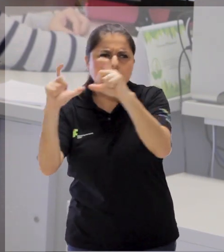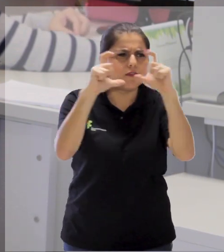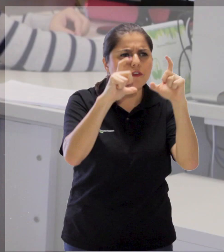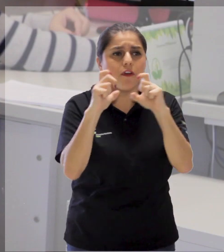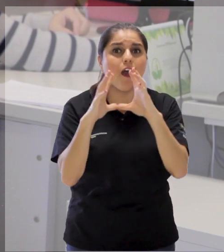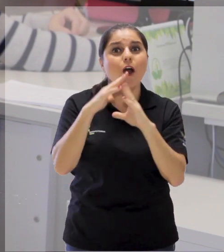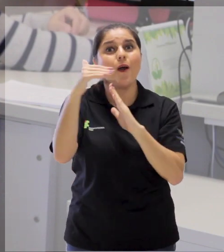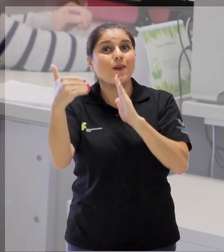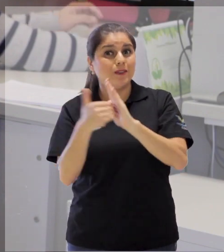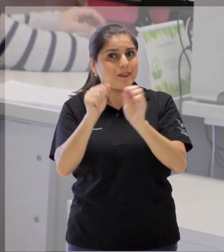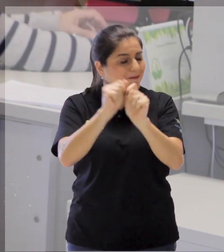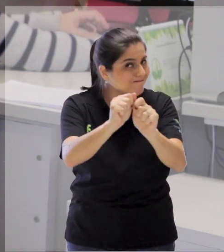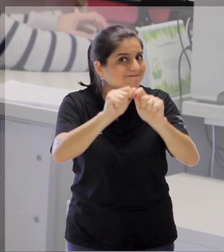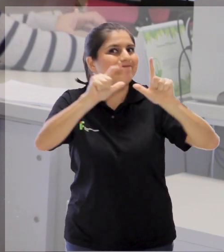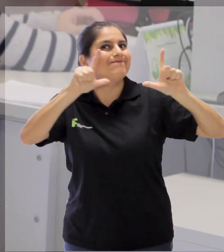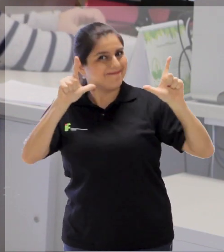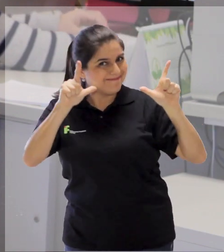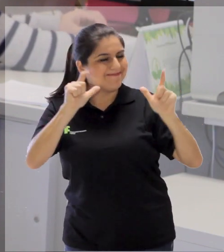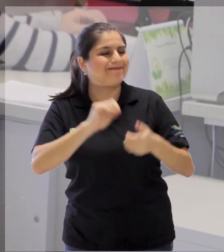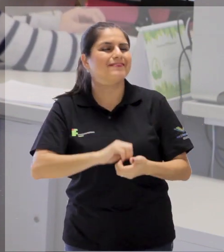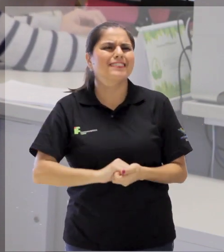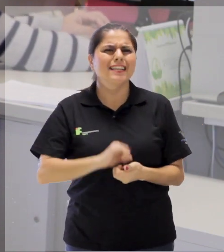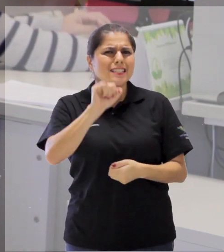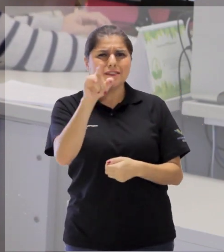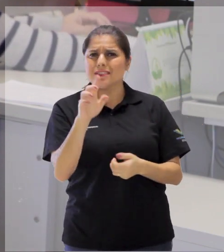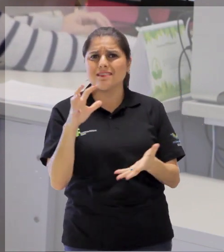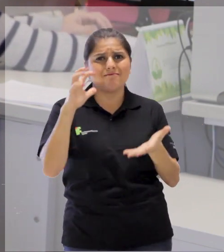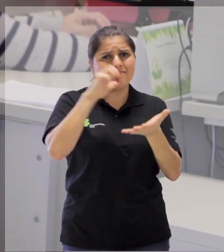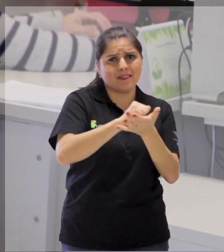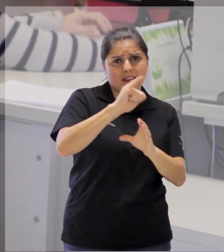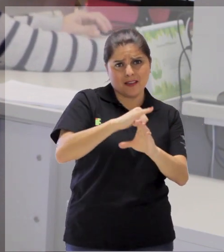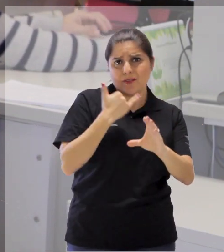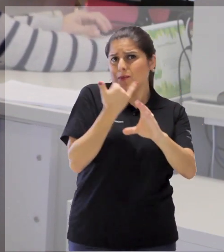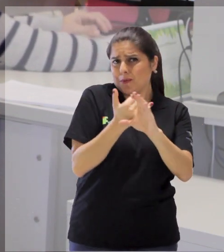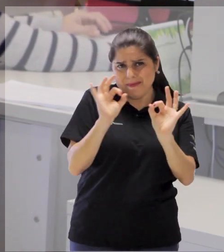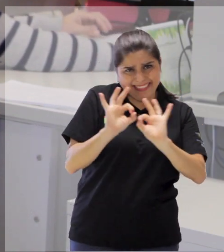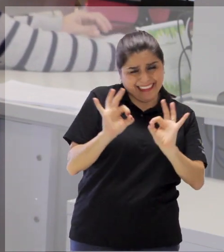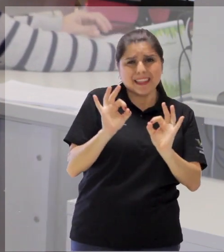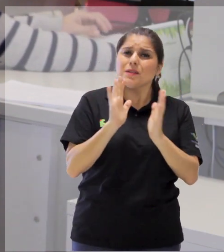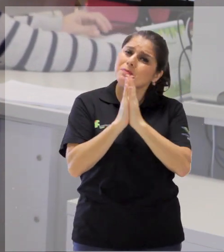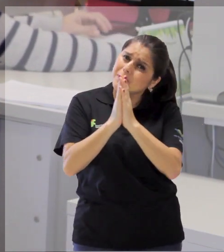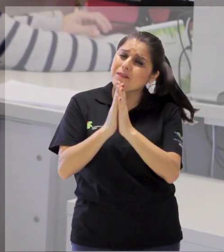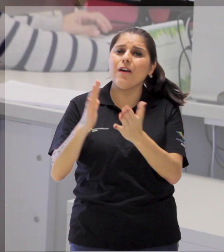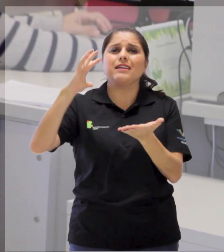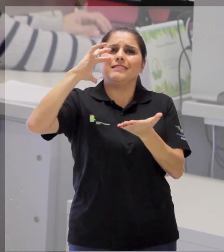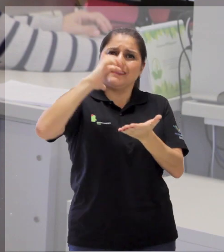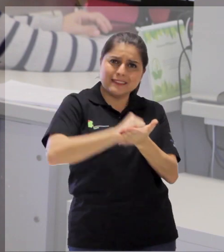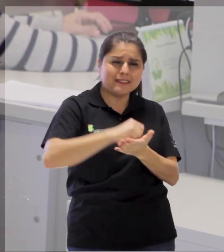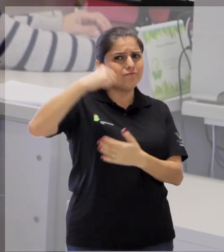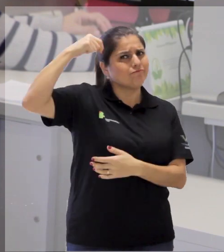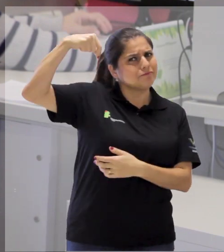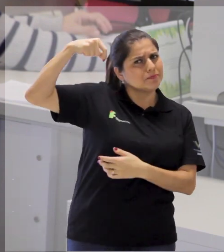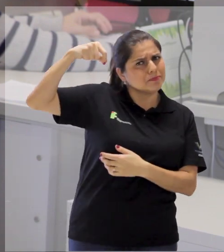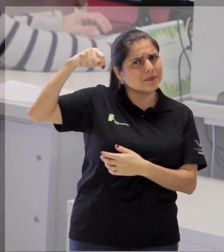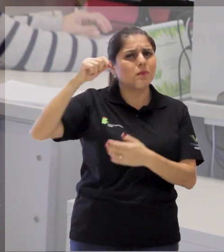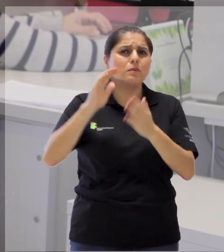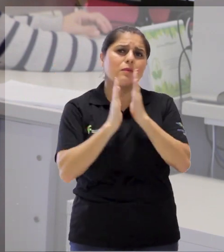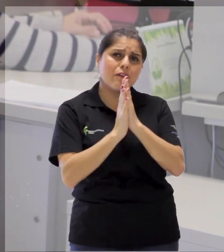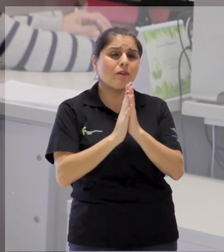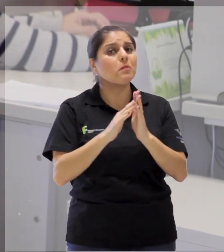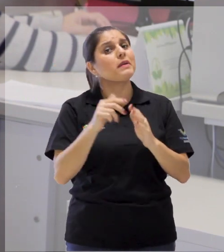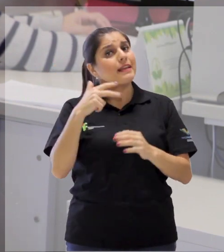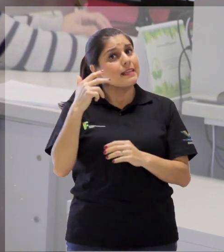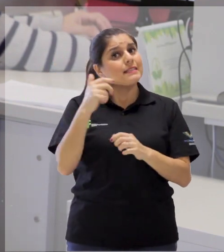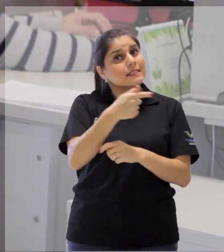vai estar em Londrina fazendo a cobertura jornalística do evento. Então fiquem ligados. Se você ainda não se inscreveu, se inscreve no nosso